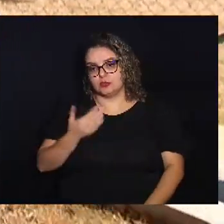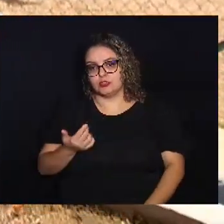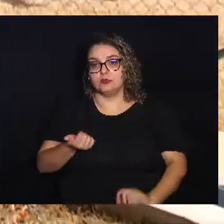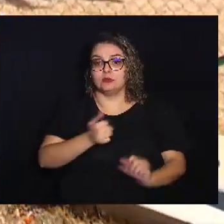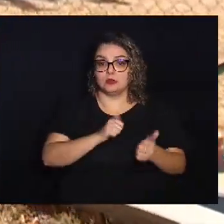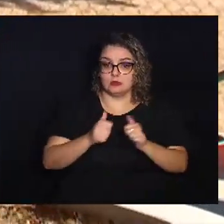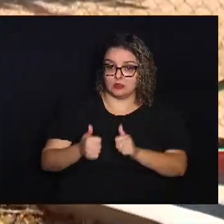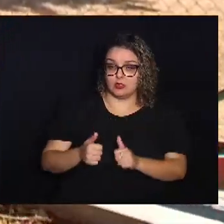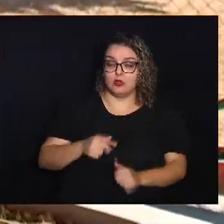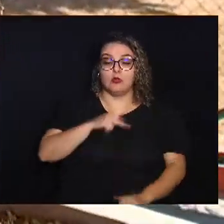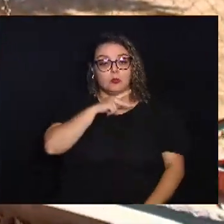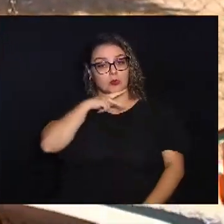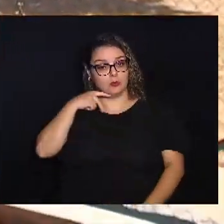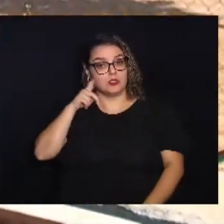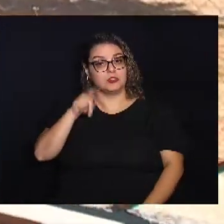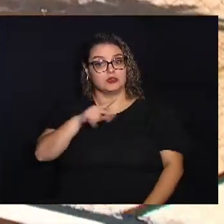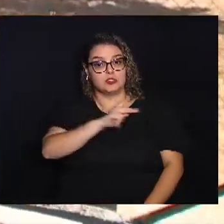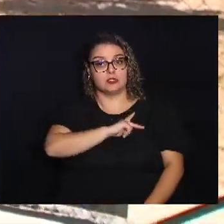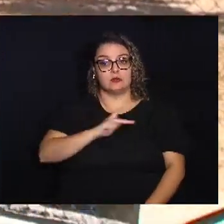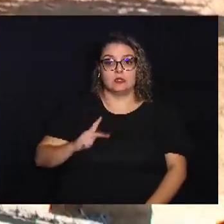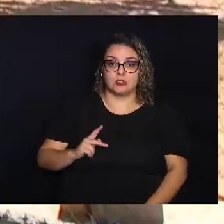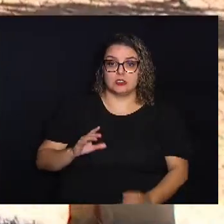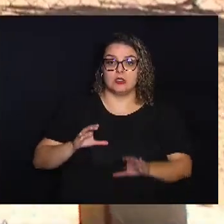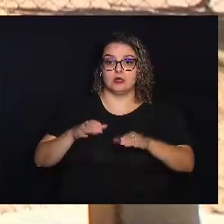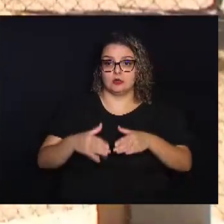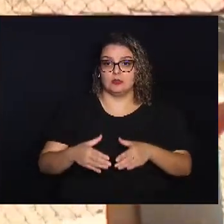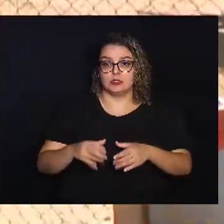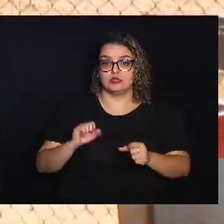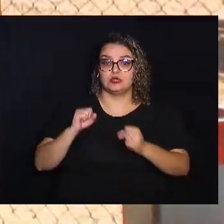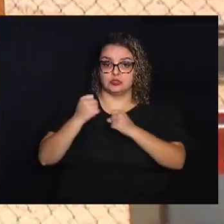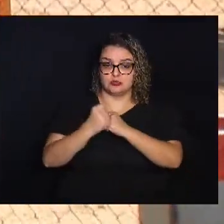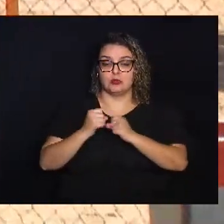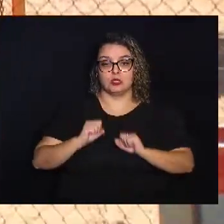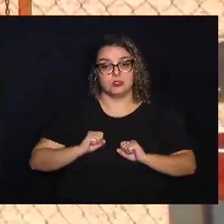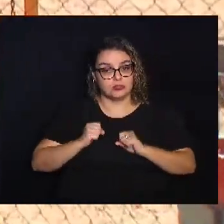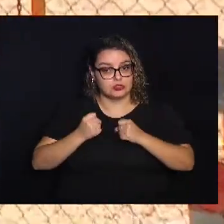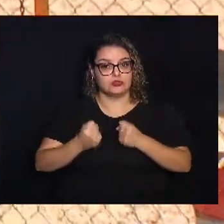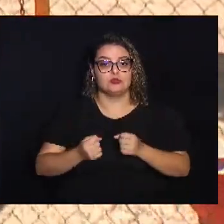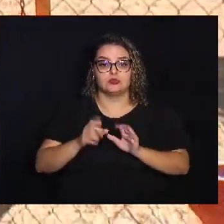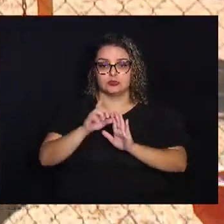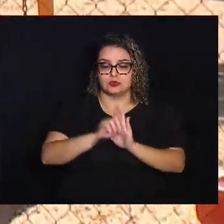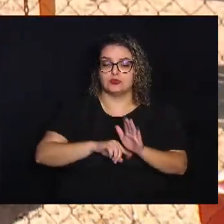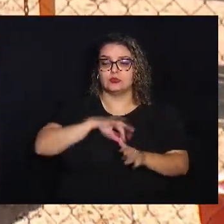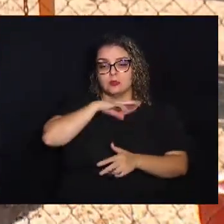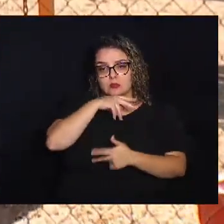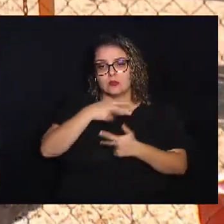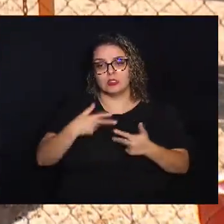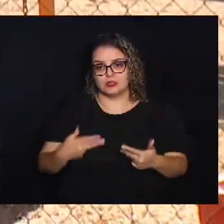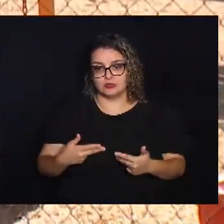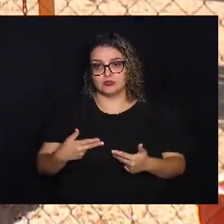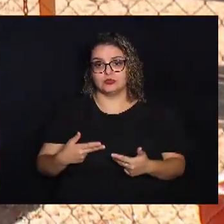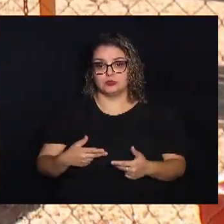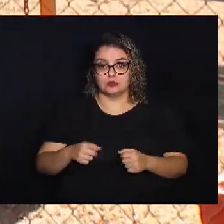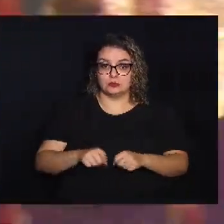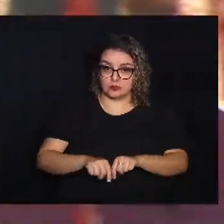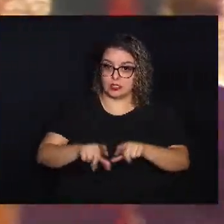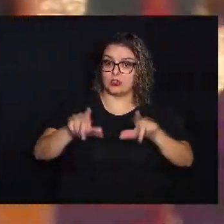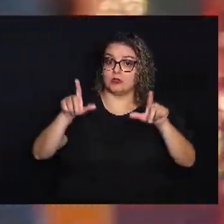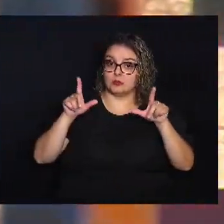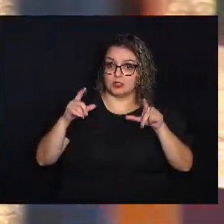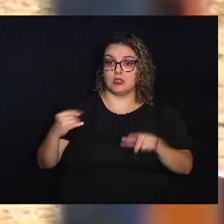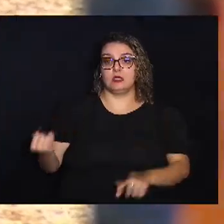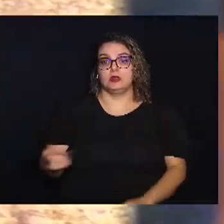Permínio Que é presidente Da comissão De proteção E defesa Dos direitos Dos animais Destaca A